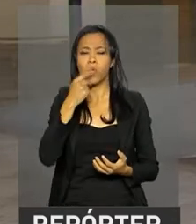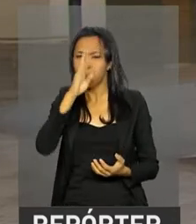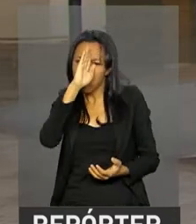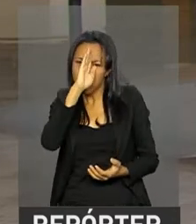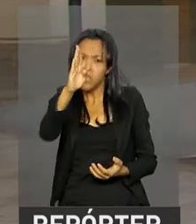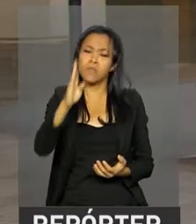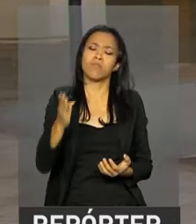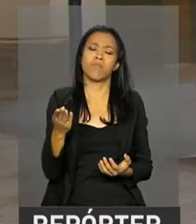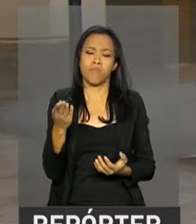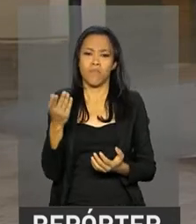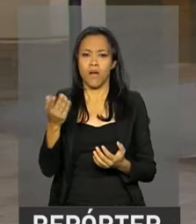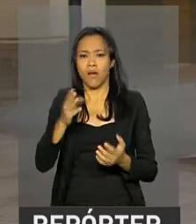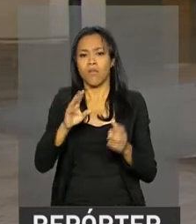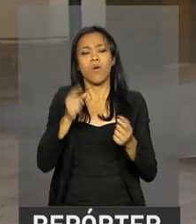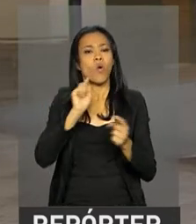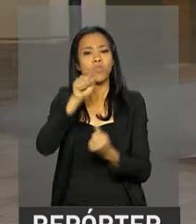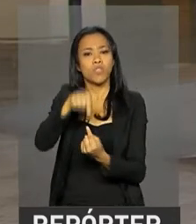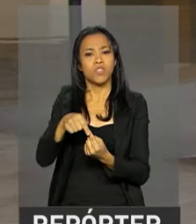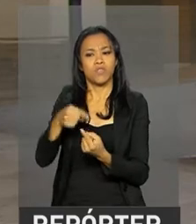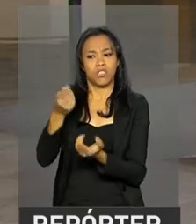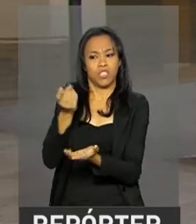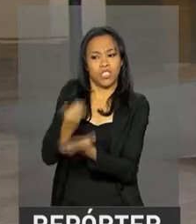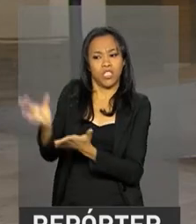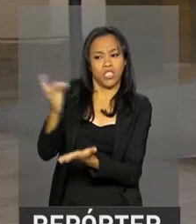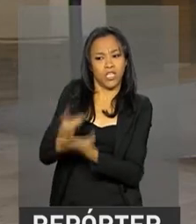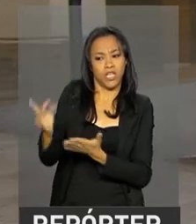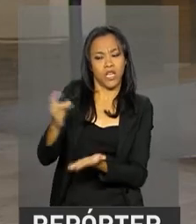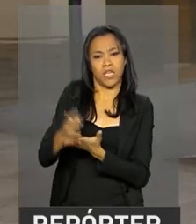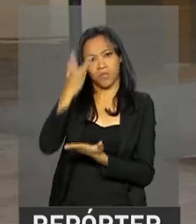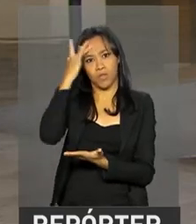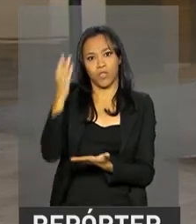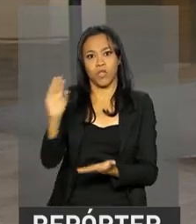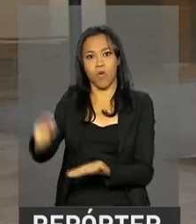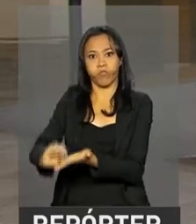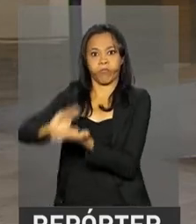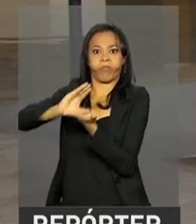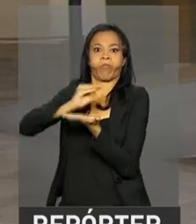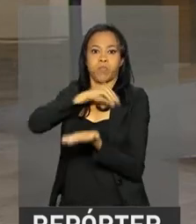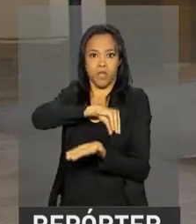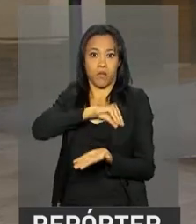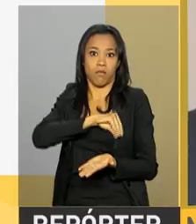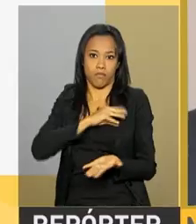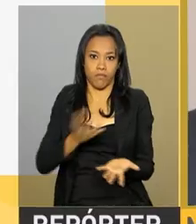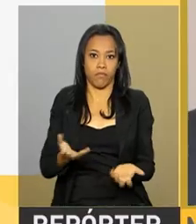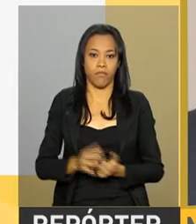reforma. Segundo ele, acabar com os privilégios. Vamos ouvir um trecho dessa entrevista.